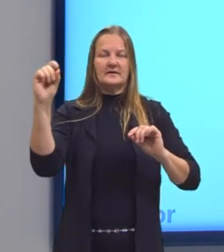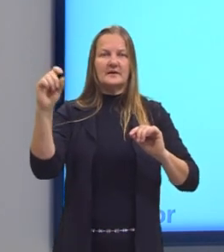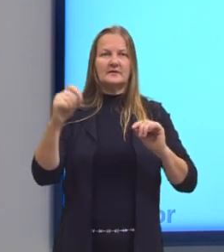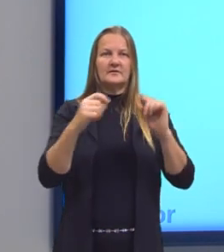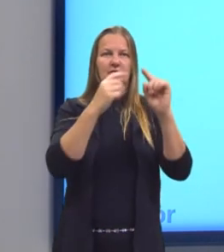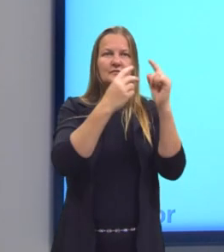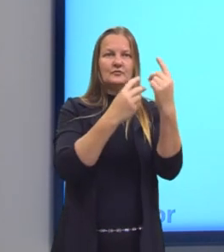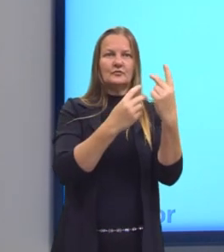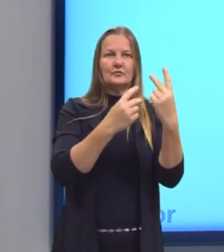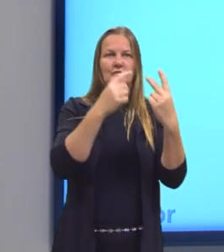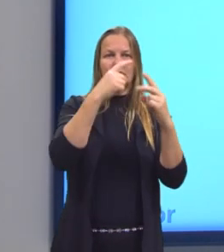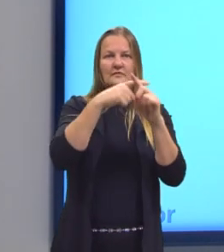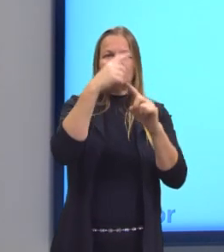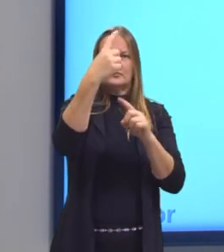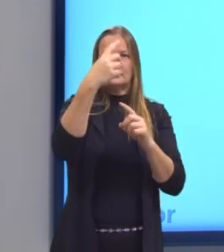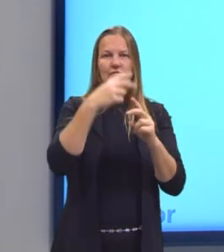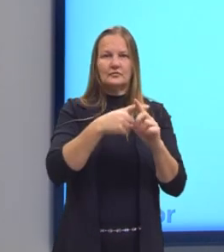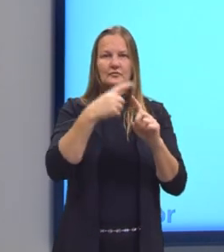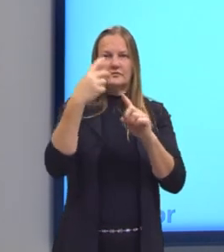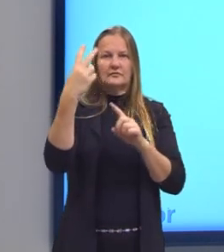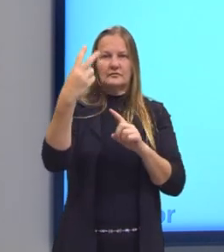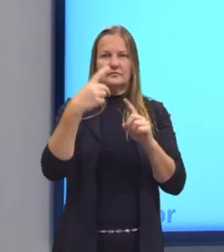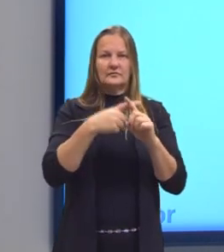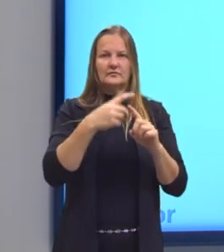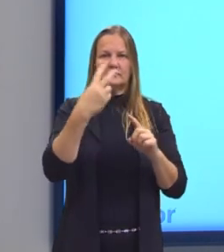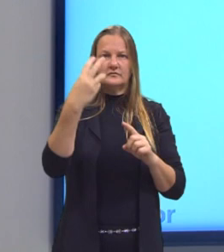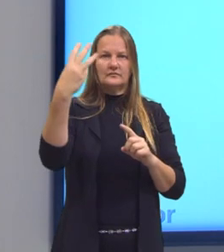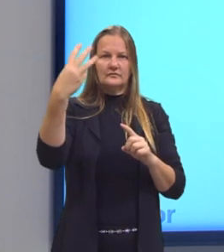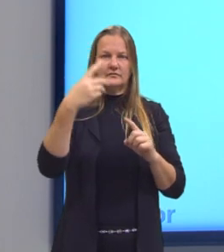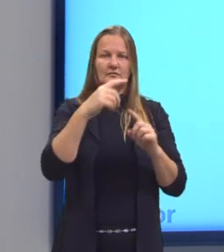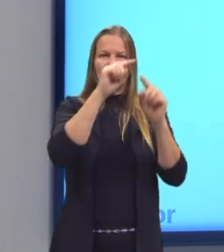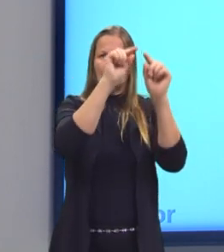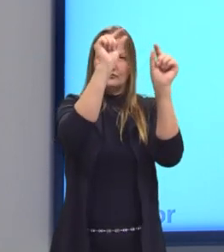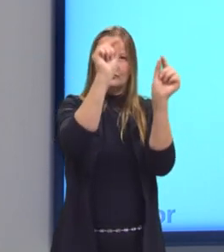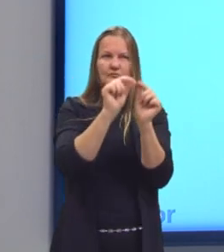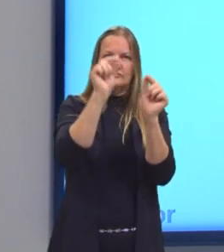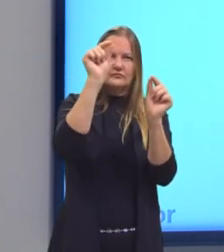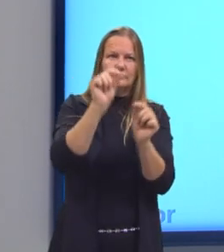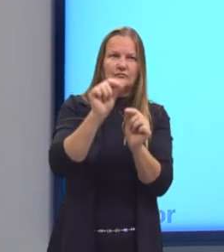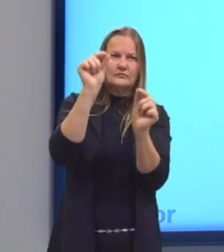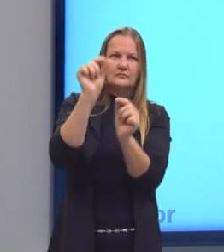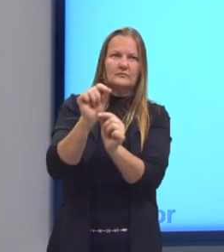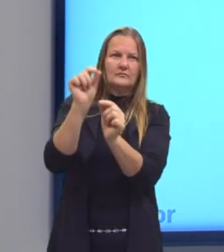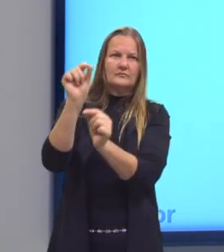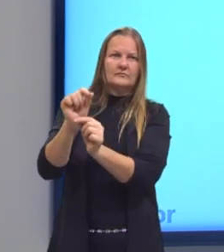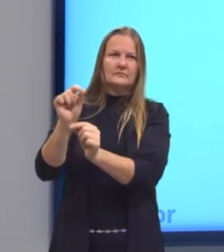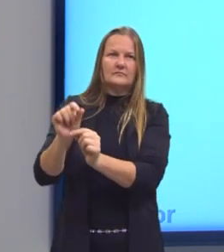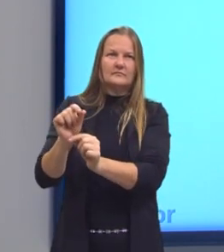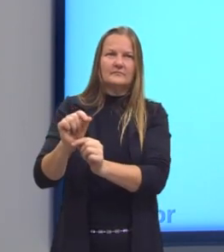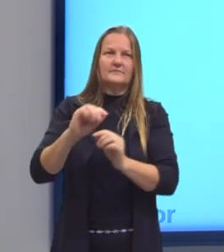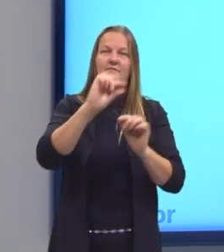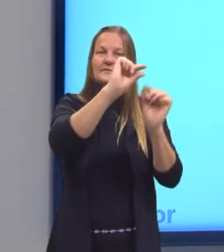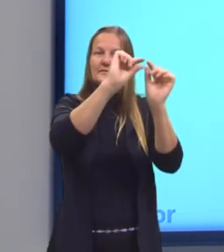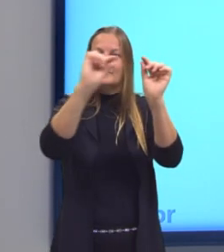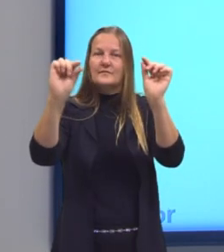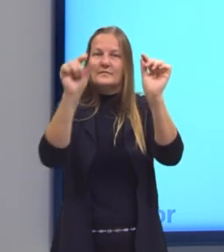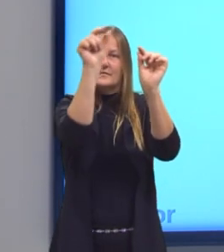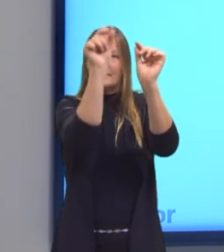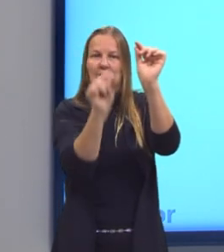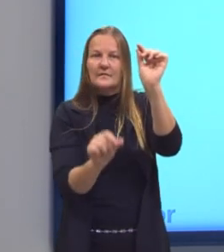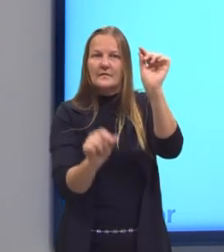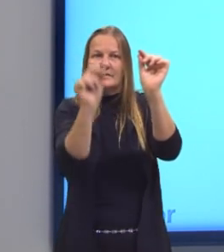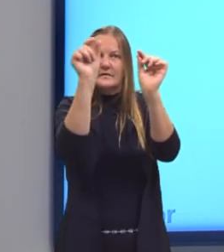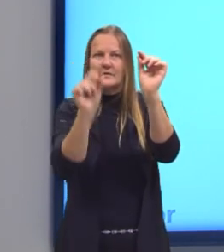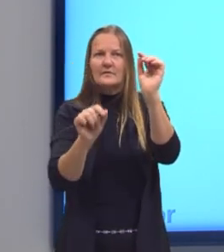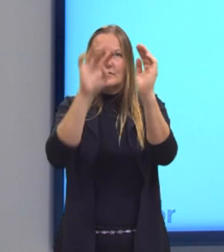Dois vezes um, dois vezes dois, dois vezes três. E colocando o resultado, então, na linha e também